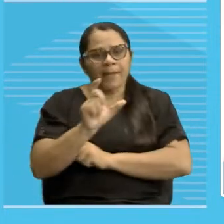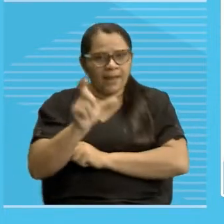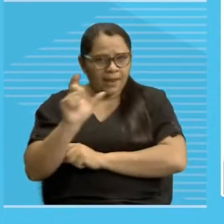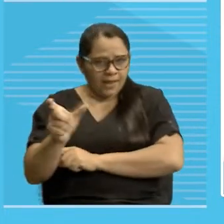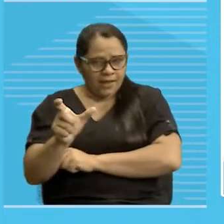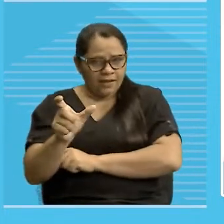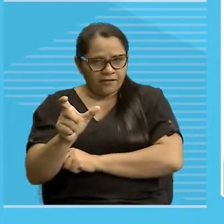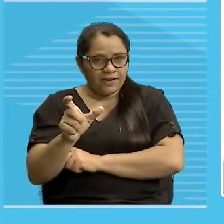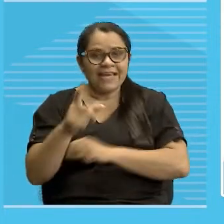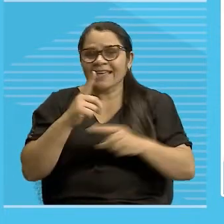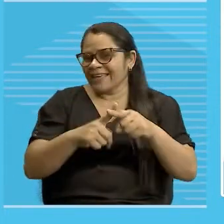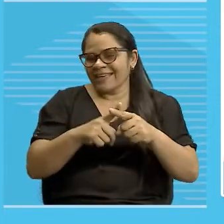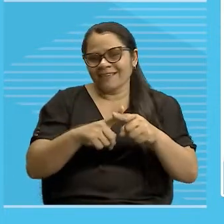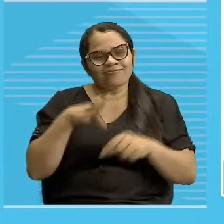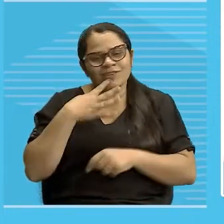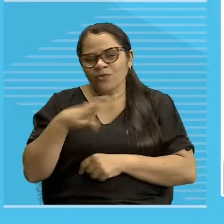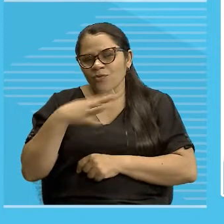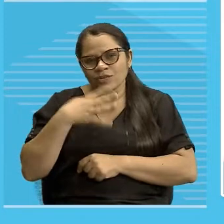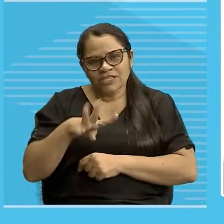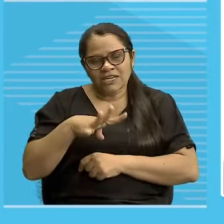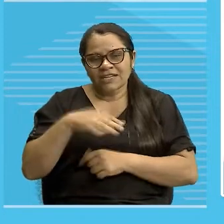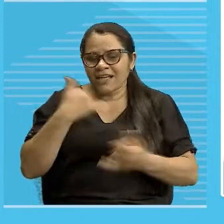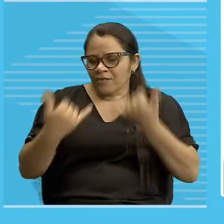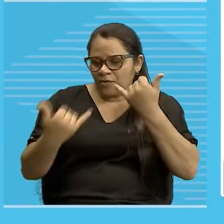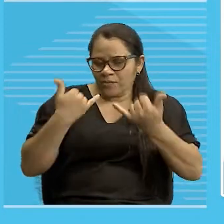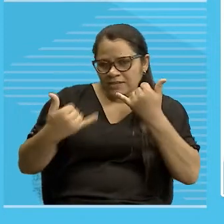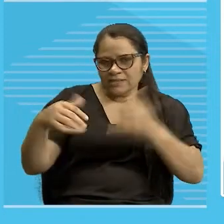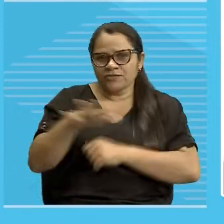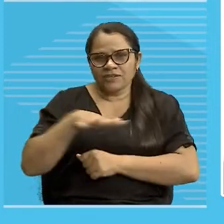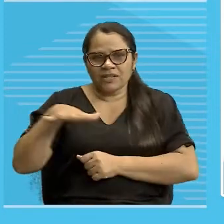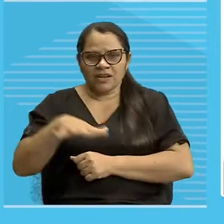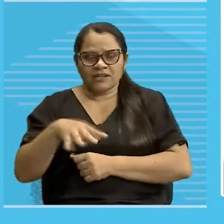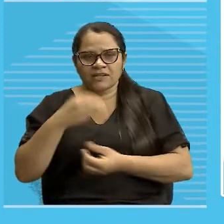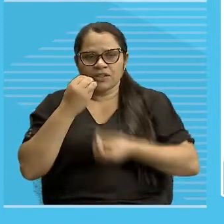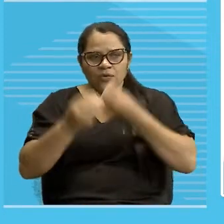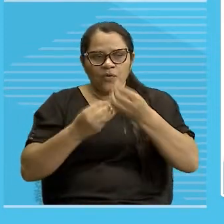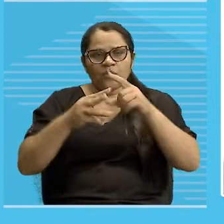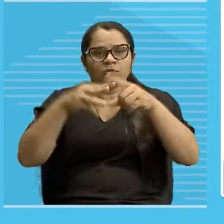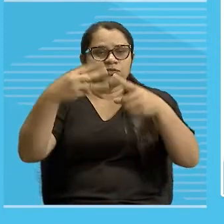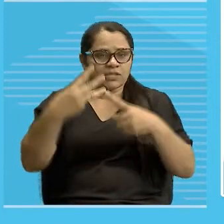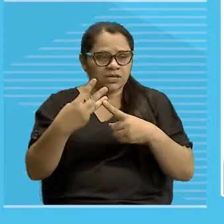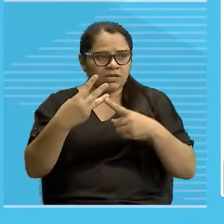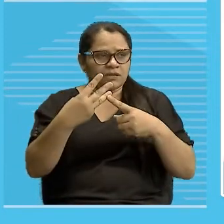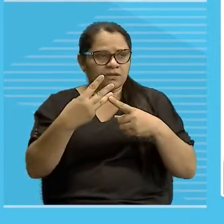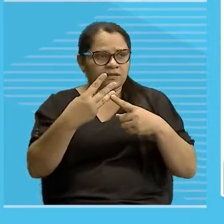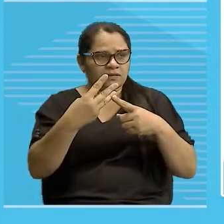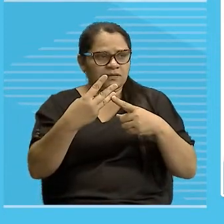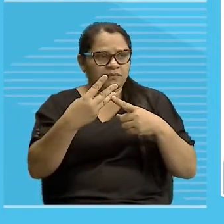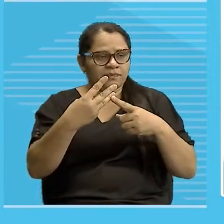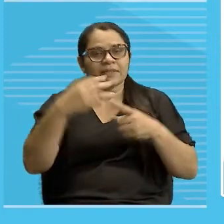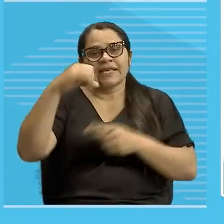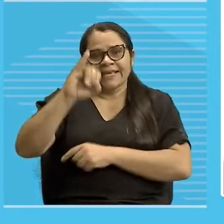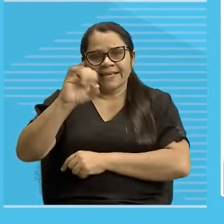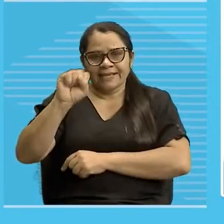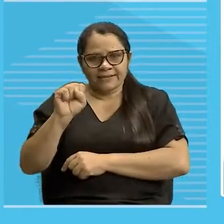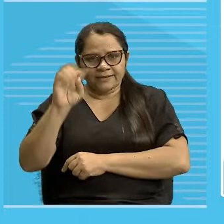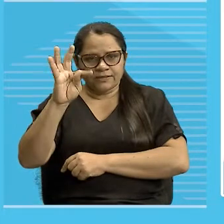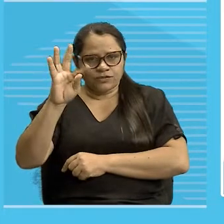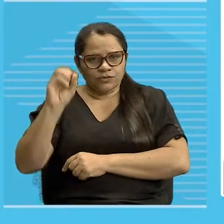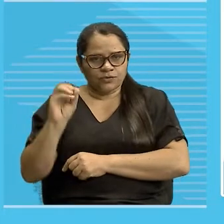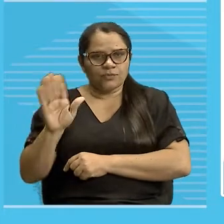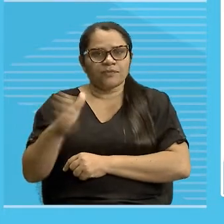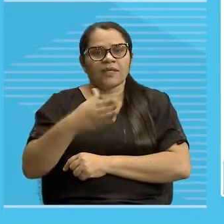desconhecido, tá, a uma informação que é generalizada. Esse estresse aqui, quando você pergunta, por exemplo, e